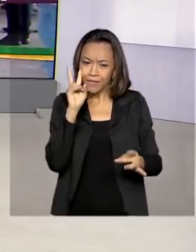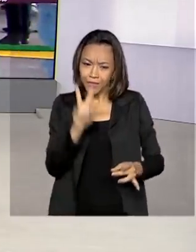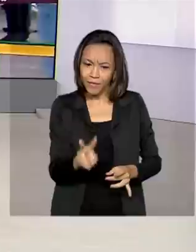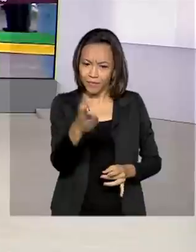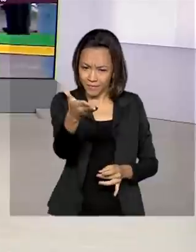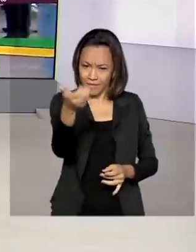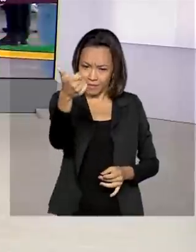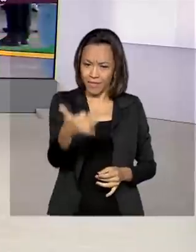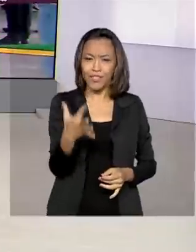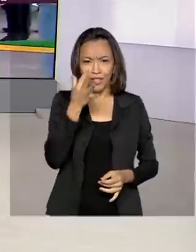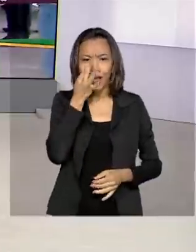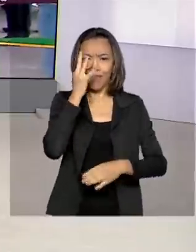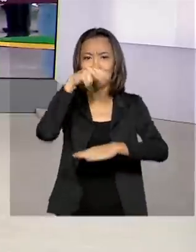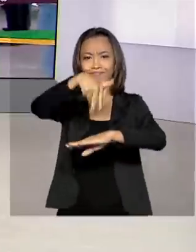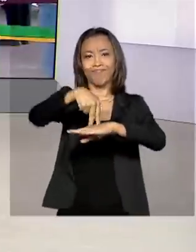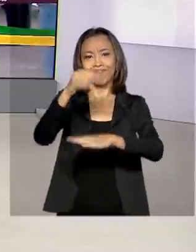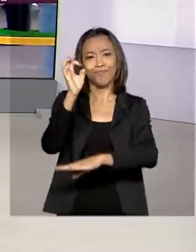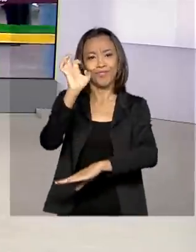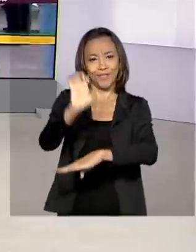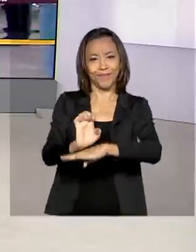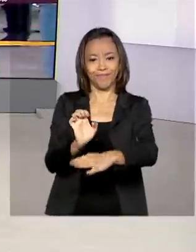maranhense. Bom dia, Luana!